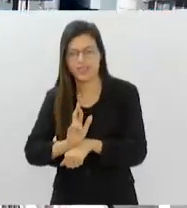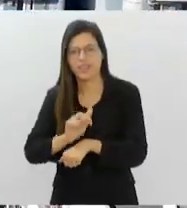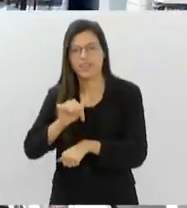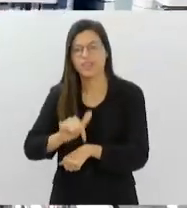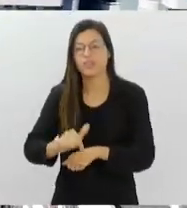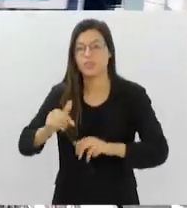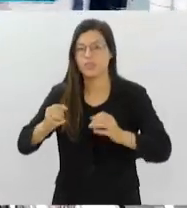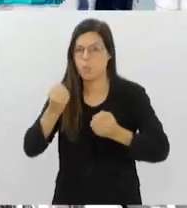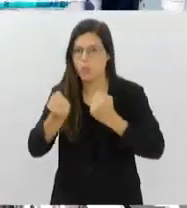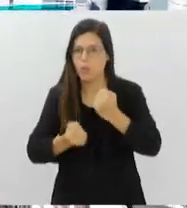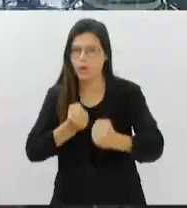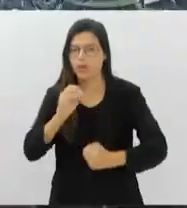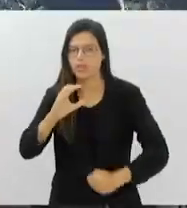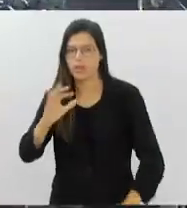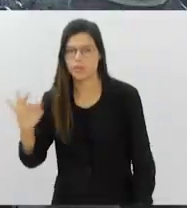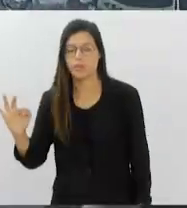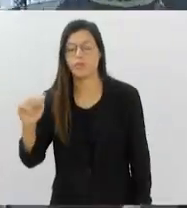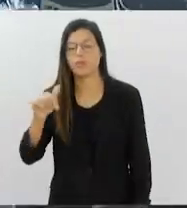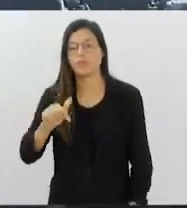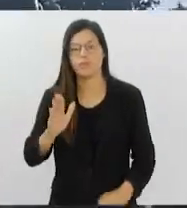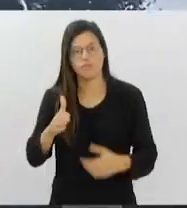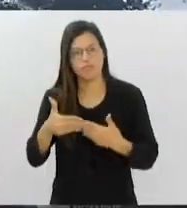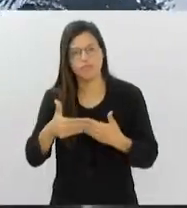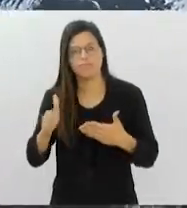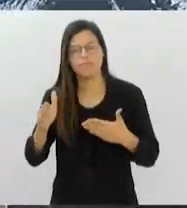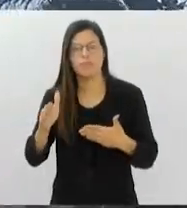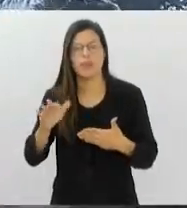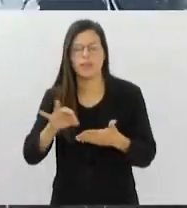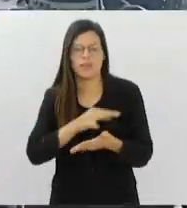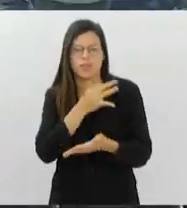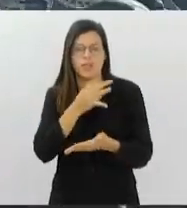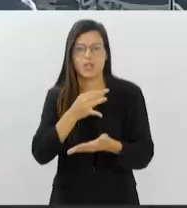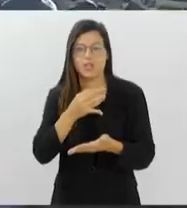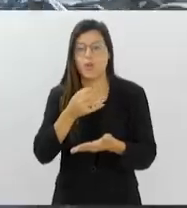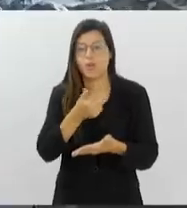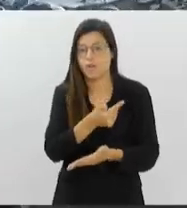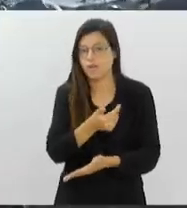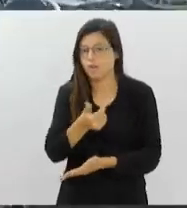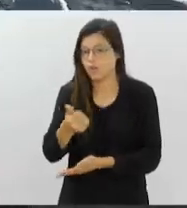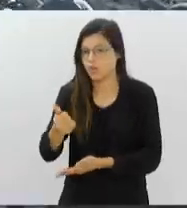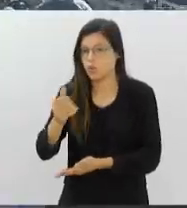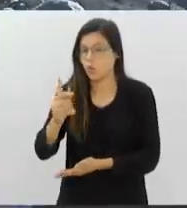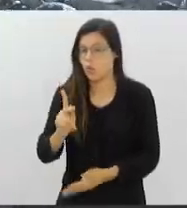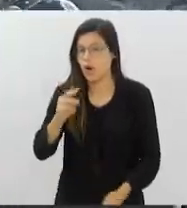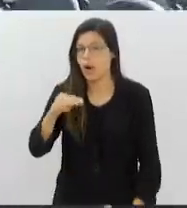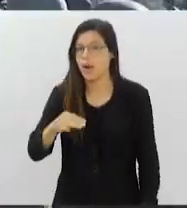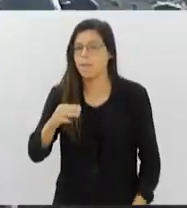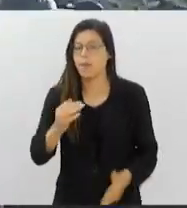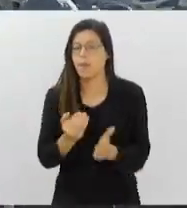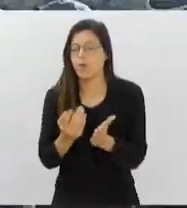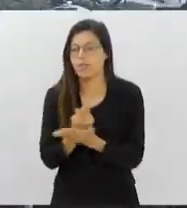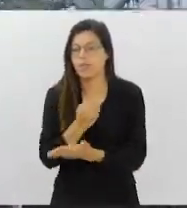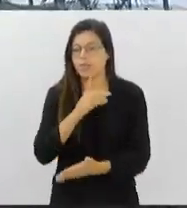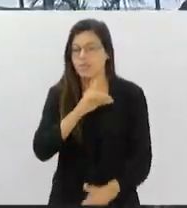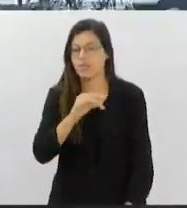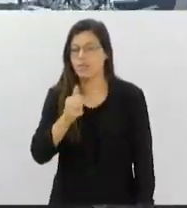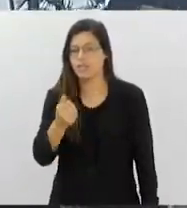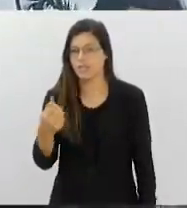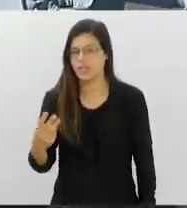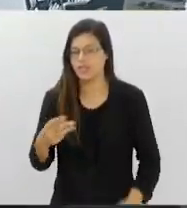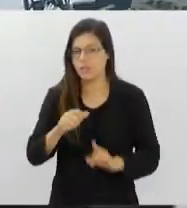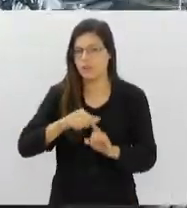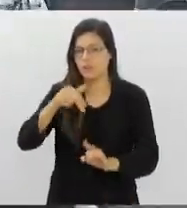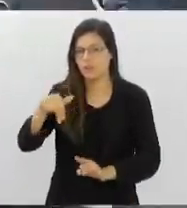já está com inscrições abertas. A corrida de 21 quilômetros acontece dia 3 de novembro, com largada às 7 da manhã na Avenida